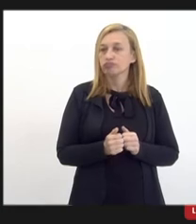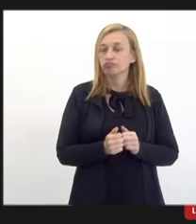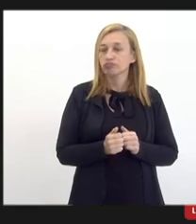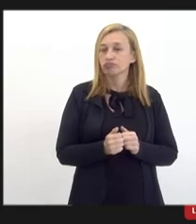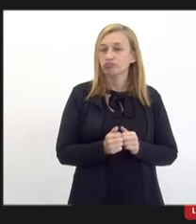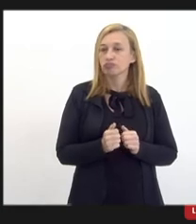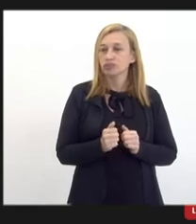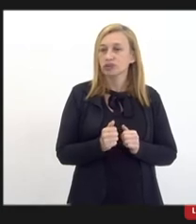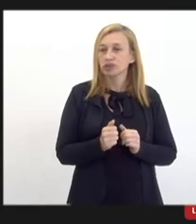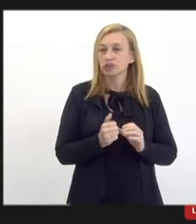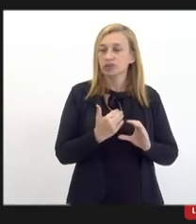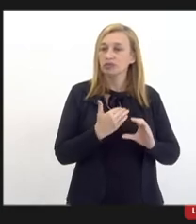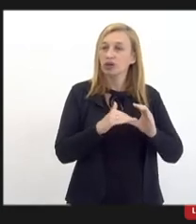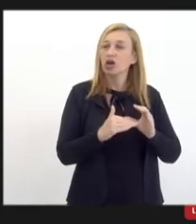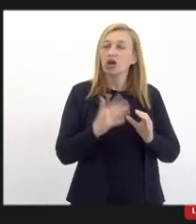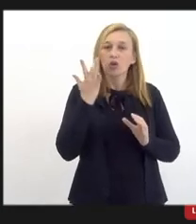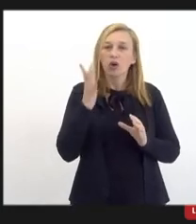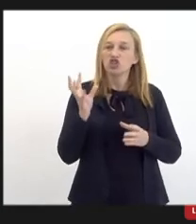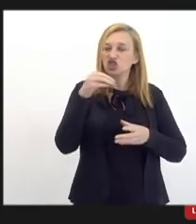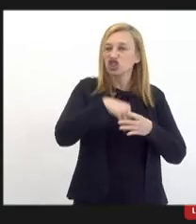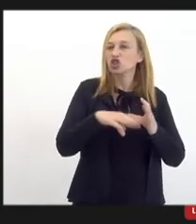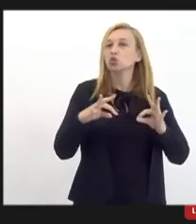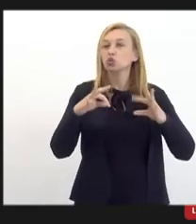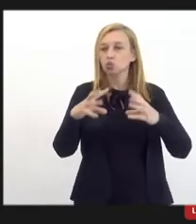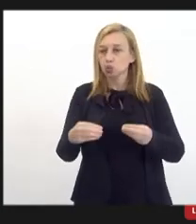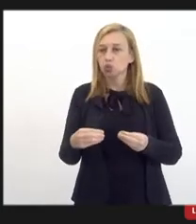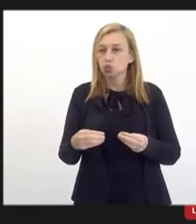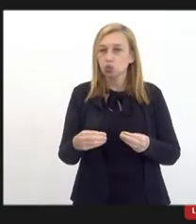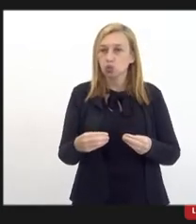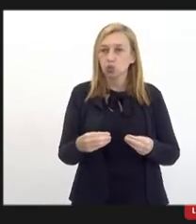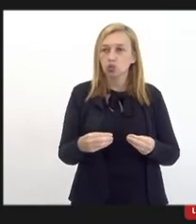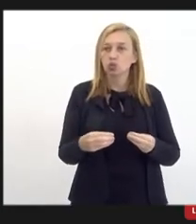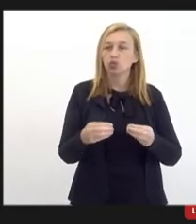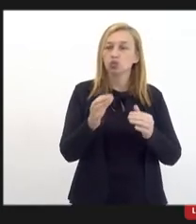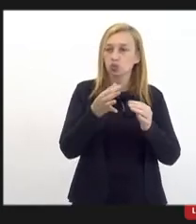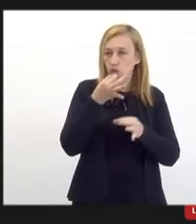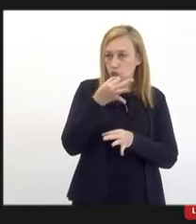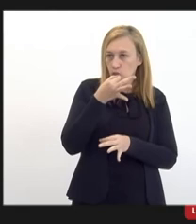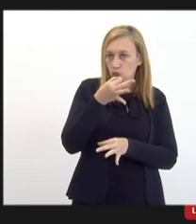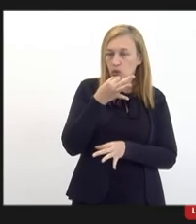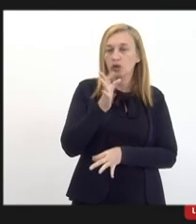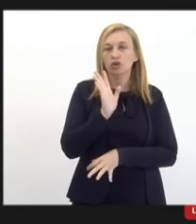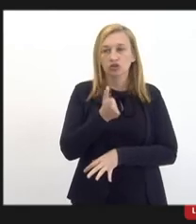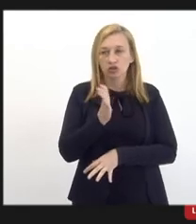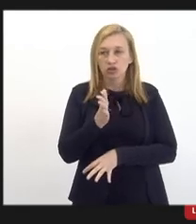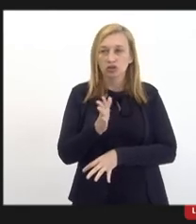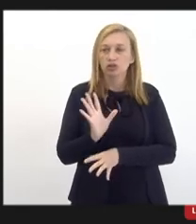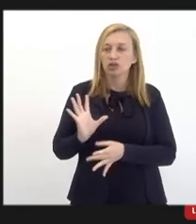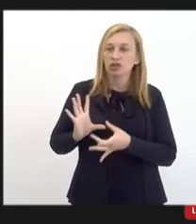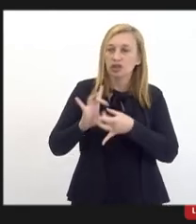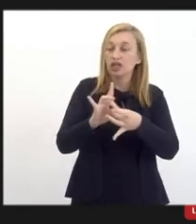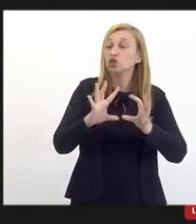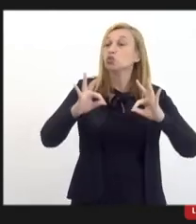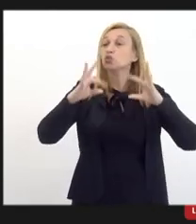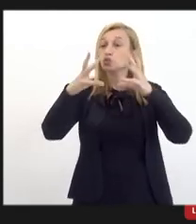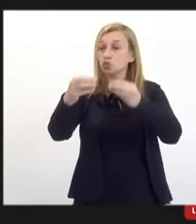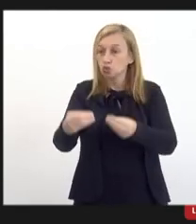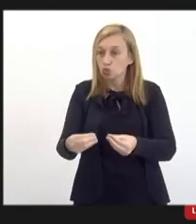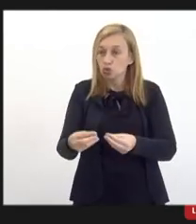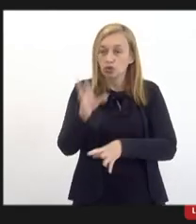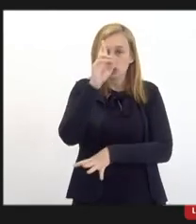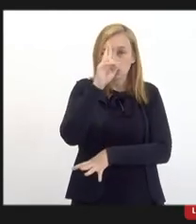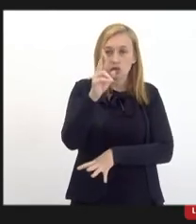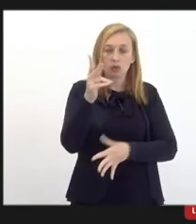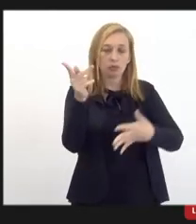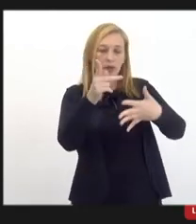acho que dentro dentro disso eu acho que as sugestões eu acho que consolidando tudo isso que o senhor